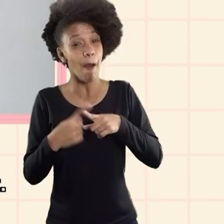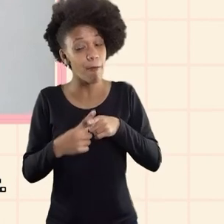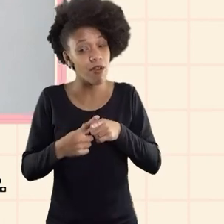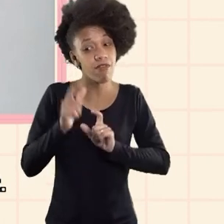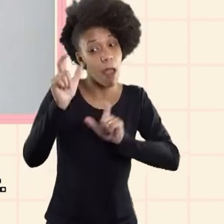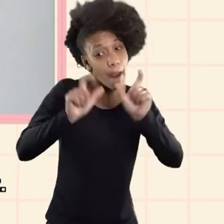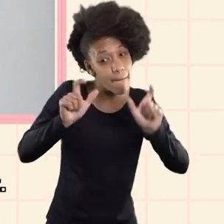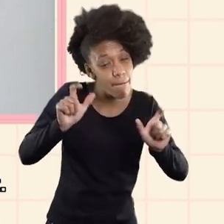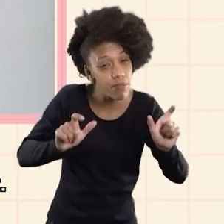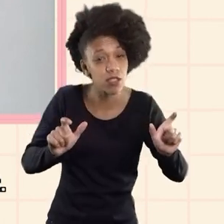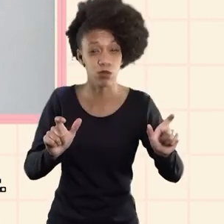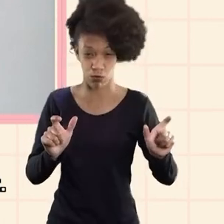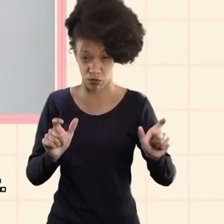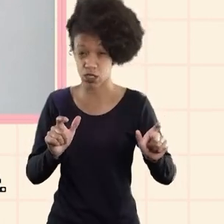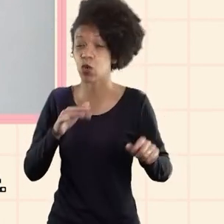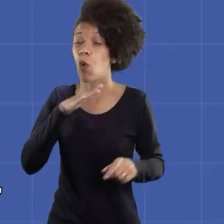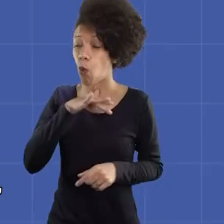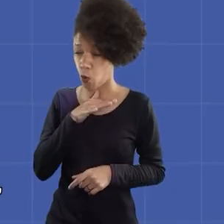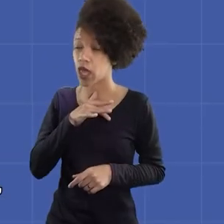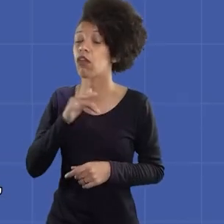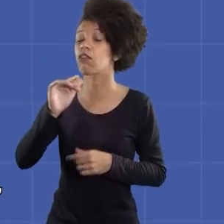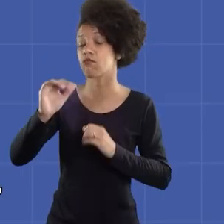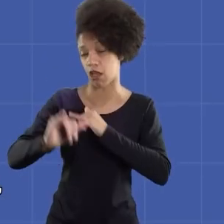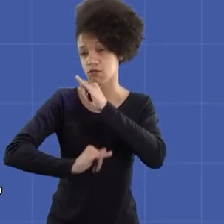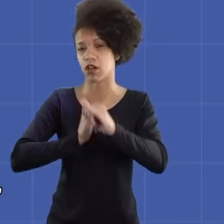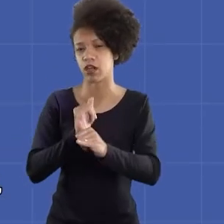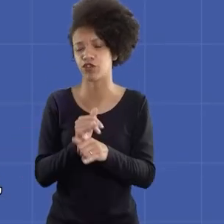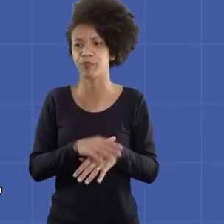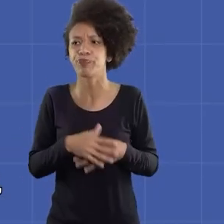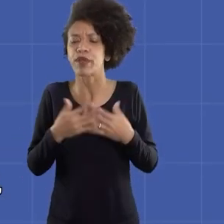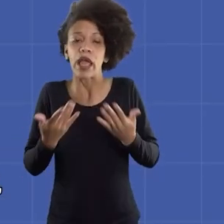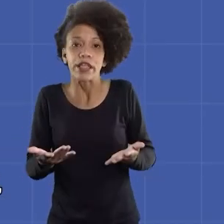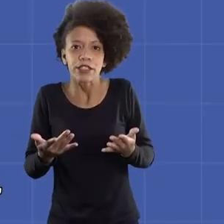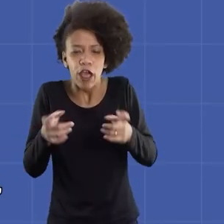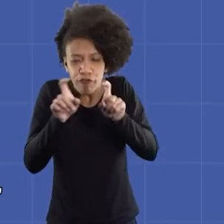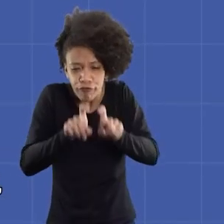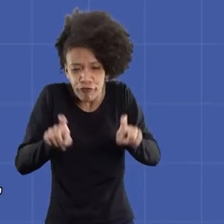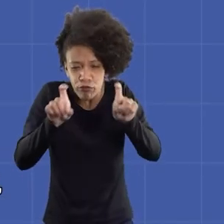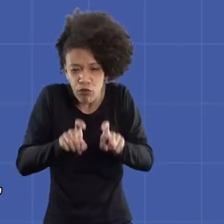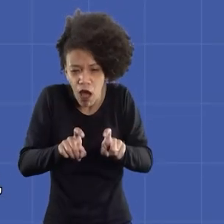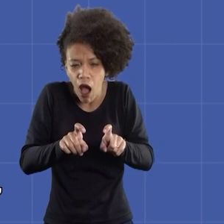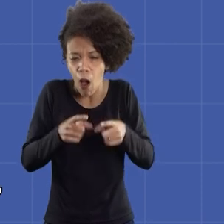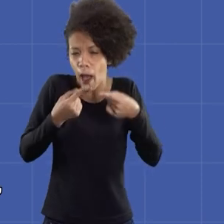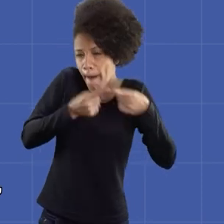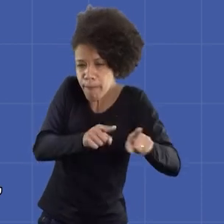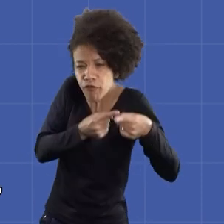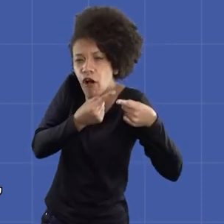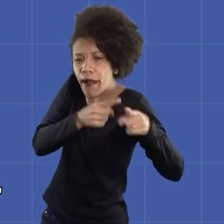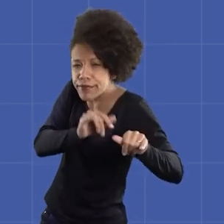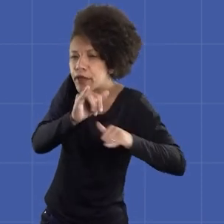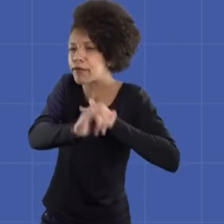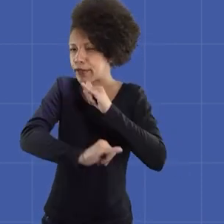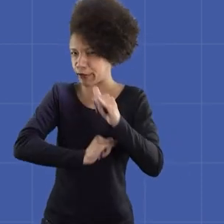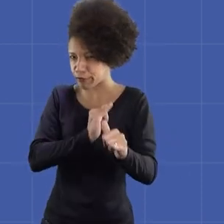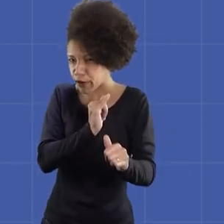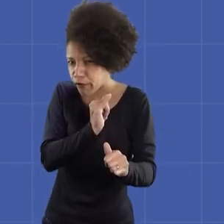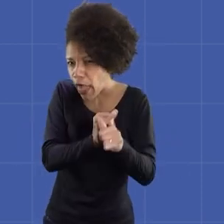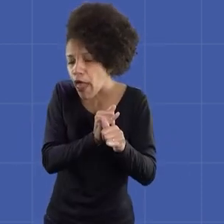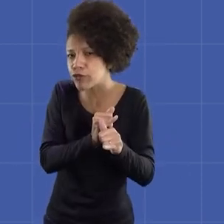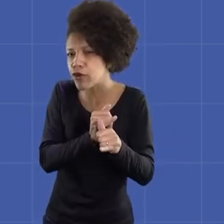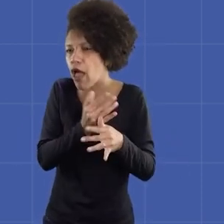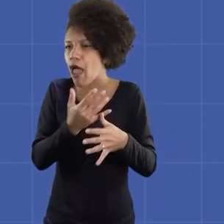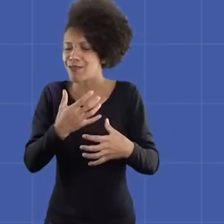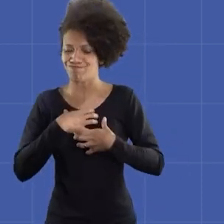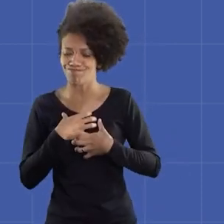muitas pessoas ruim na internet isso de bullying virtual xingamentos na internet é uma das coisas